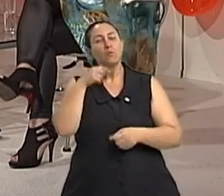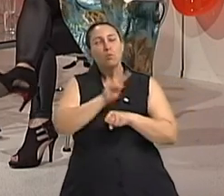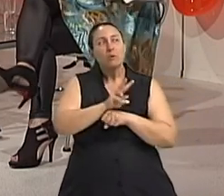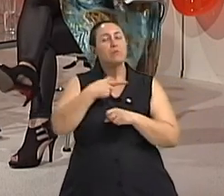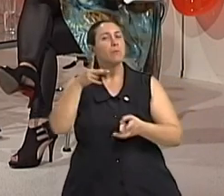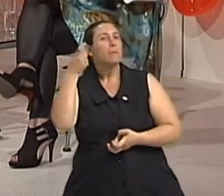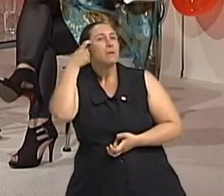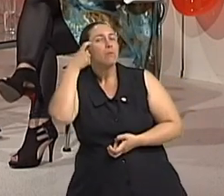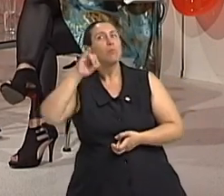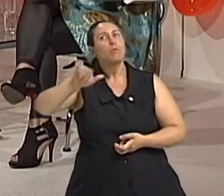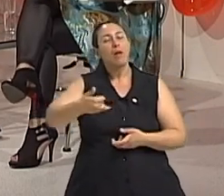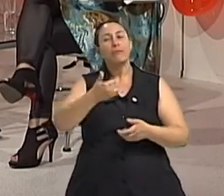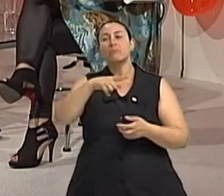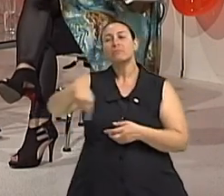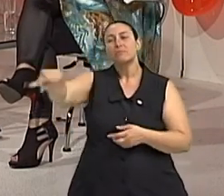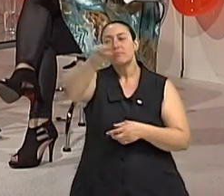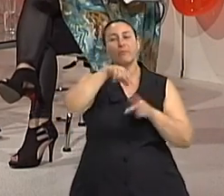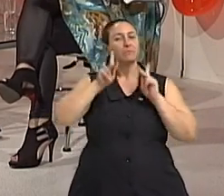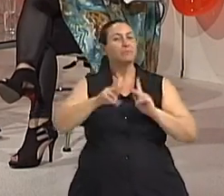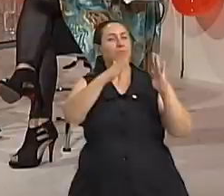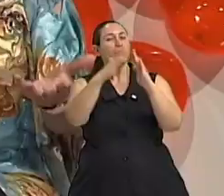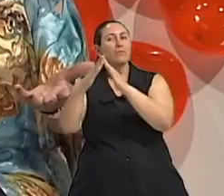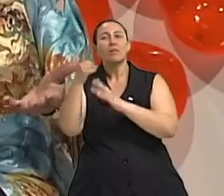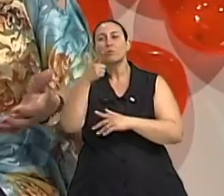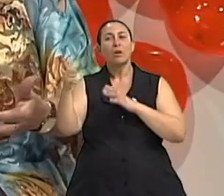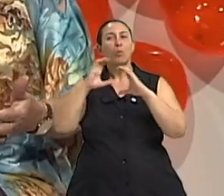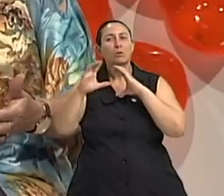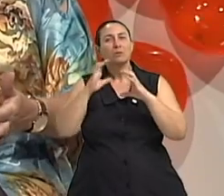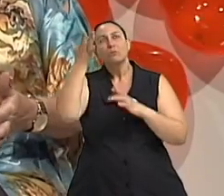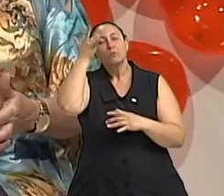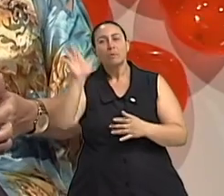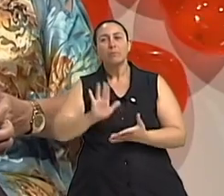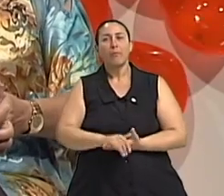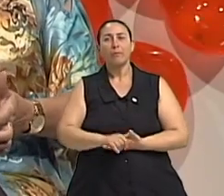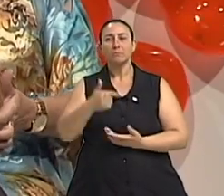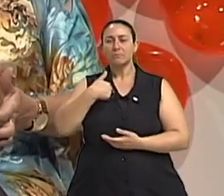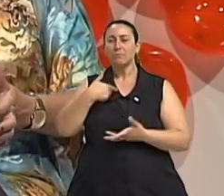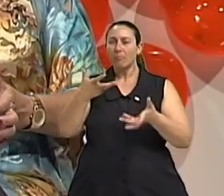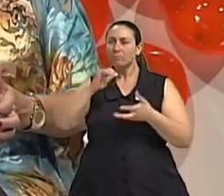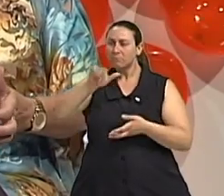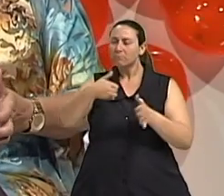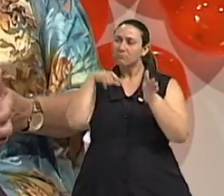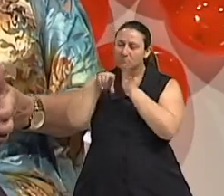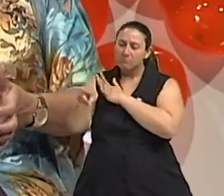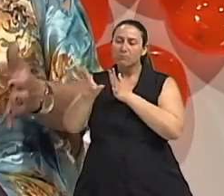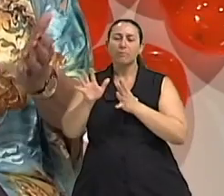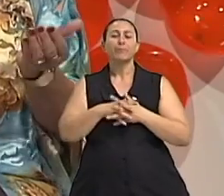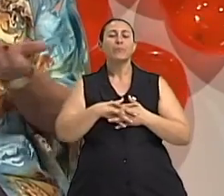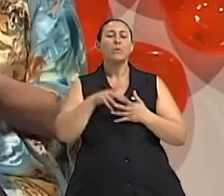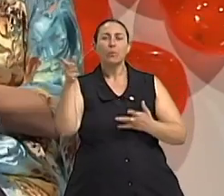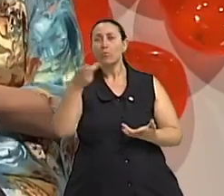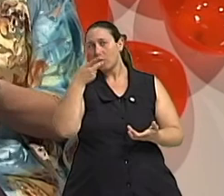pensando sempre em vocês que estão em casa e que não tem essa comunicação neste momento com a gente Doutor, o senhor falou assim que